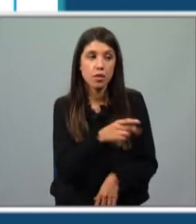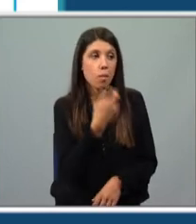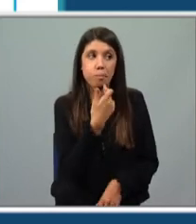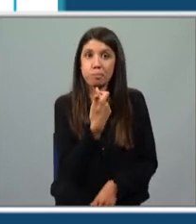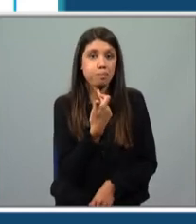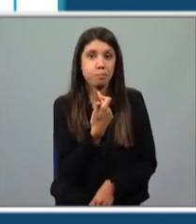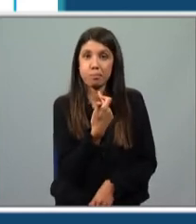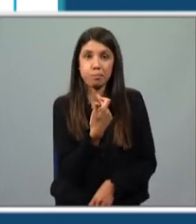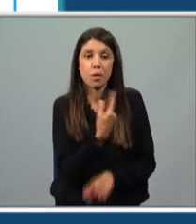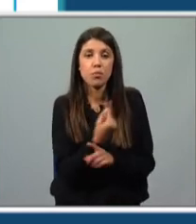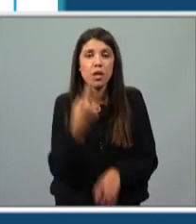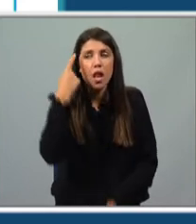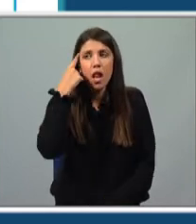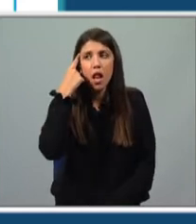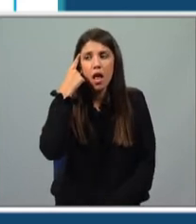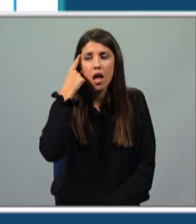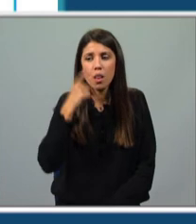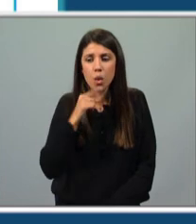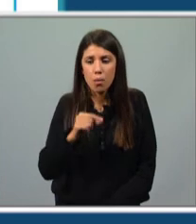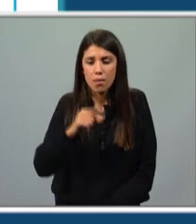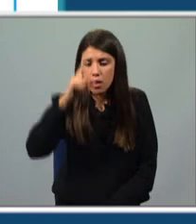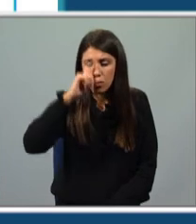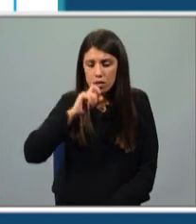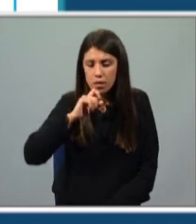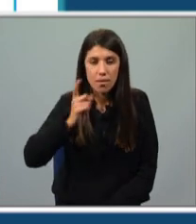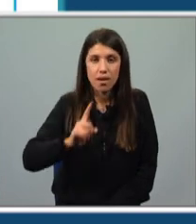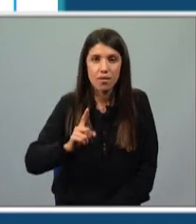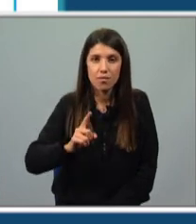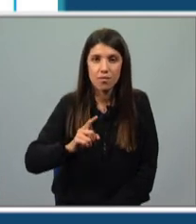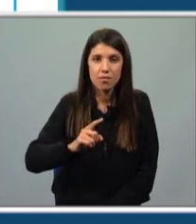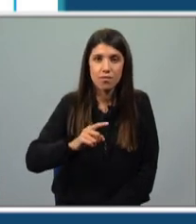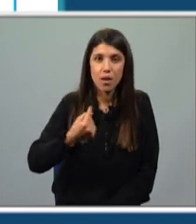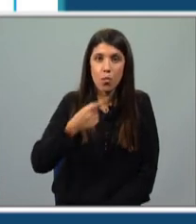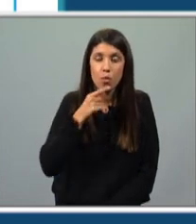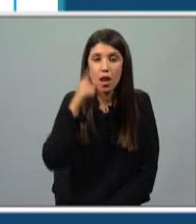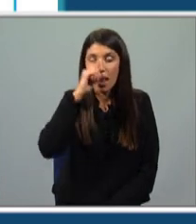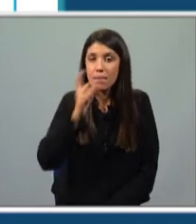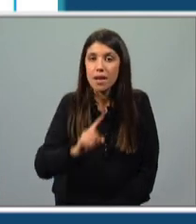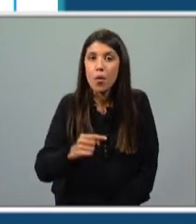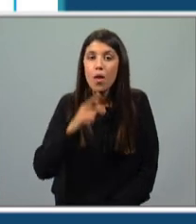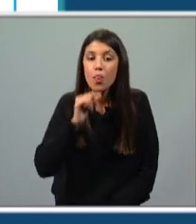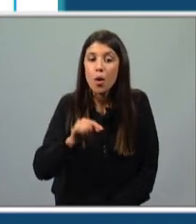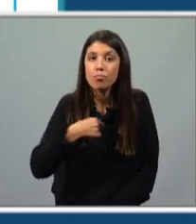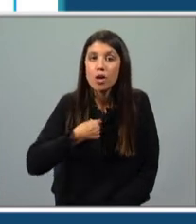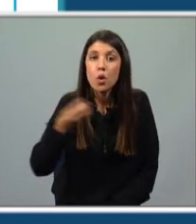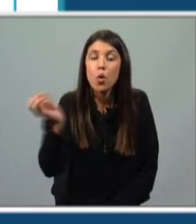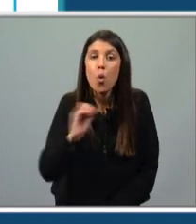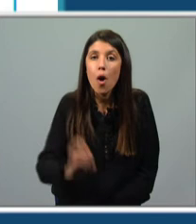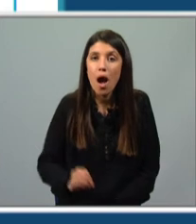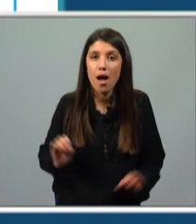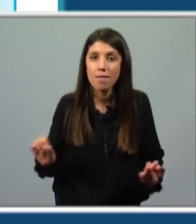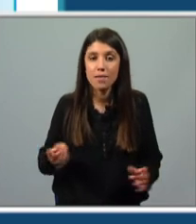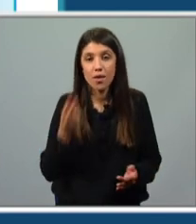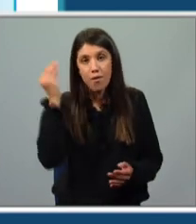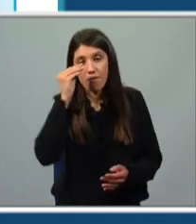responder porque não se lembra do seu nome. Não é porque não se lembra. É porque não sabe. É porque não o tem. Portanto, é falsa. Então, vamos